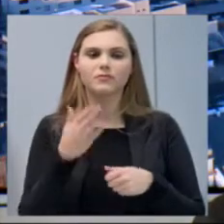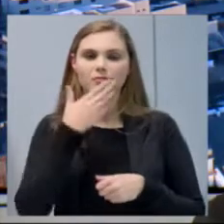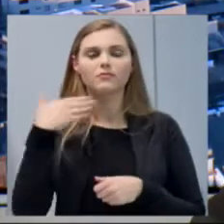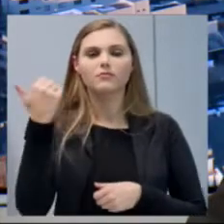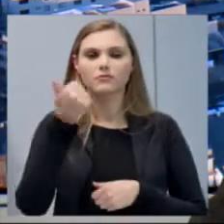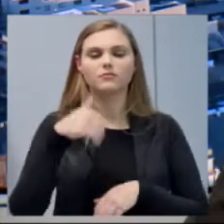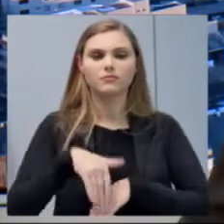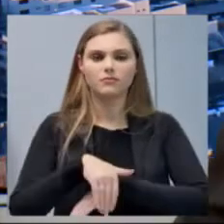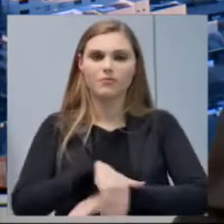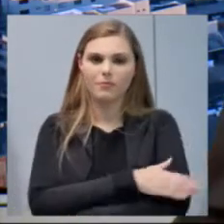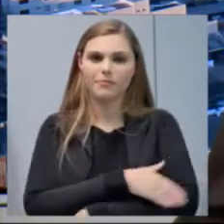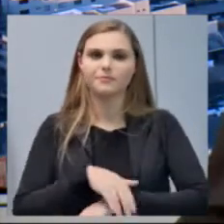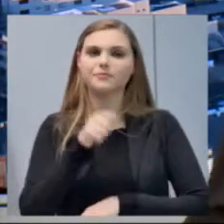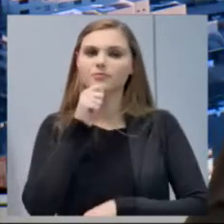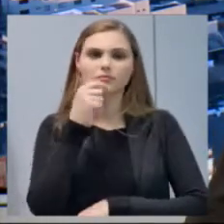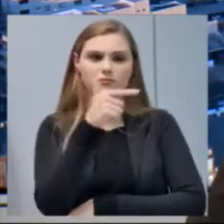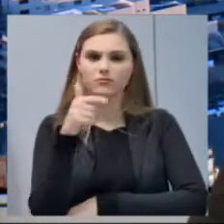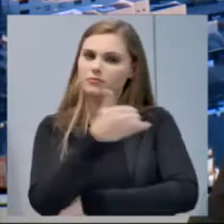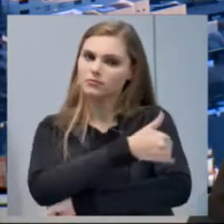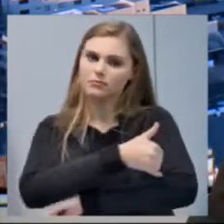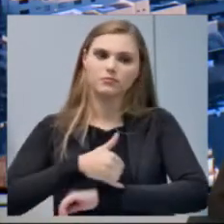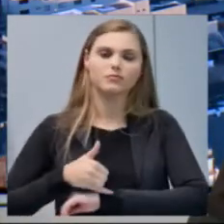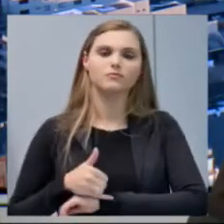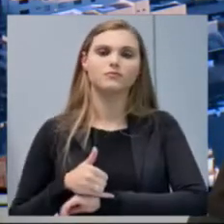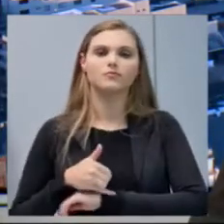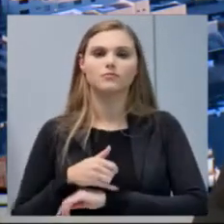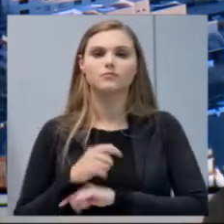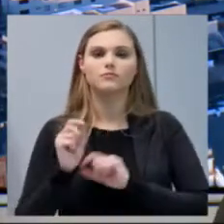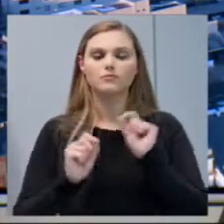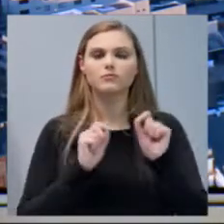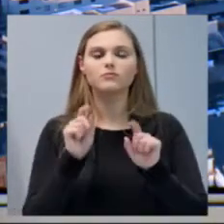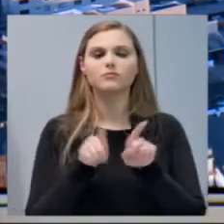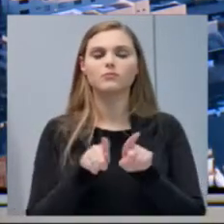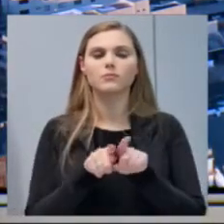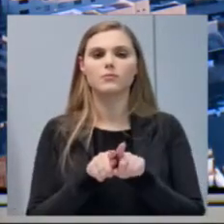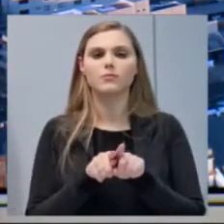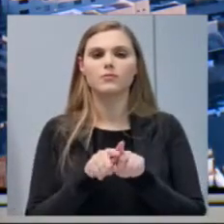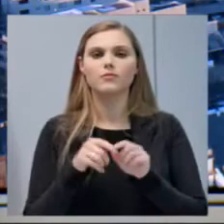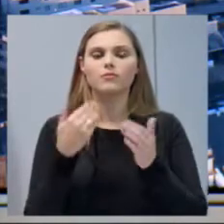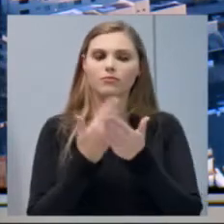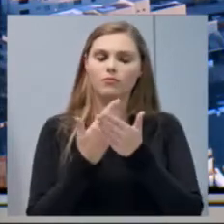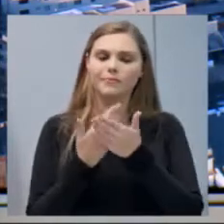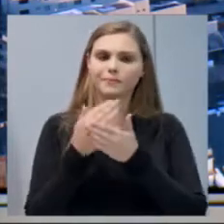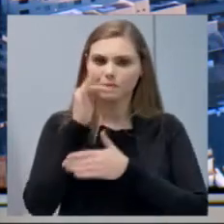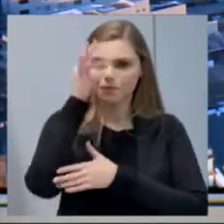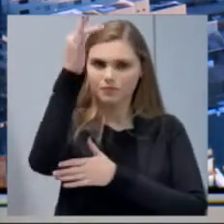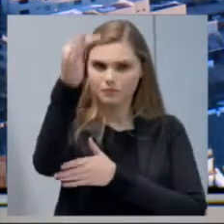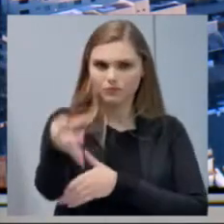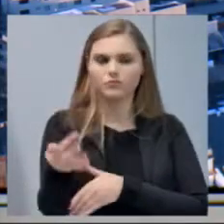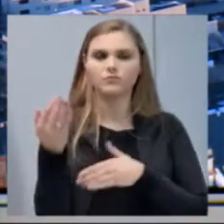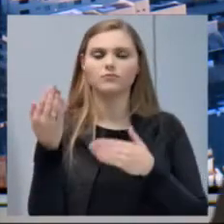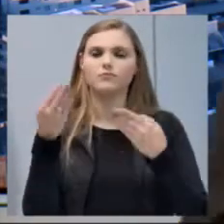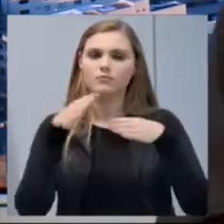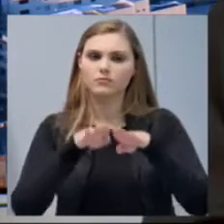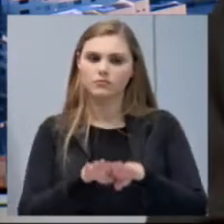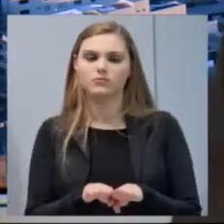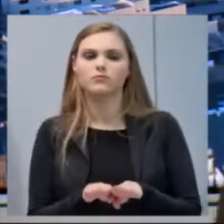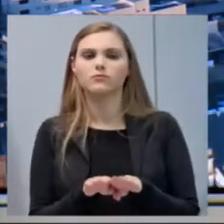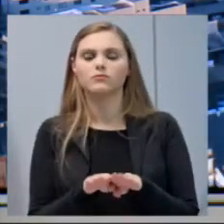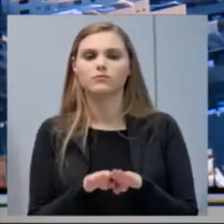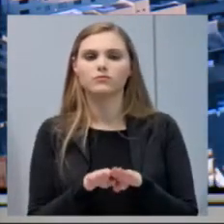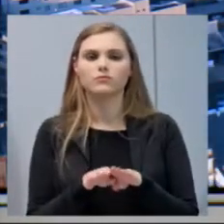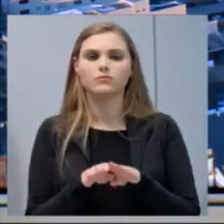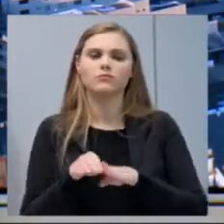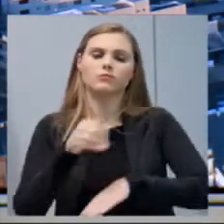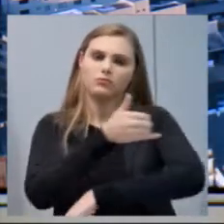ruas que ainda não são pavimentadas, bem como um estudo futuro, um planejamento futuro para a inclusão, inclusive, da